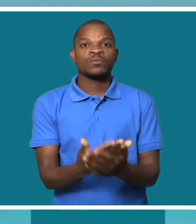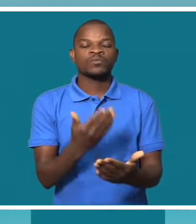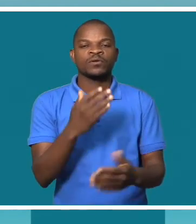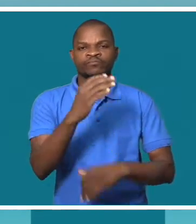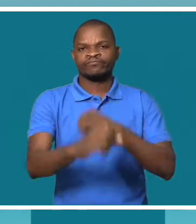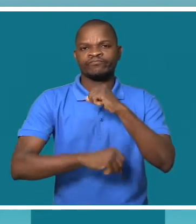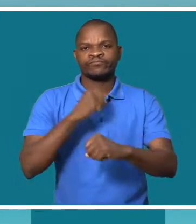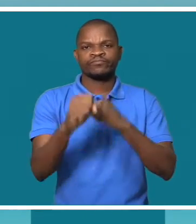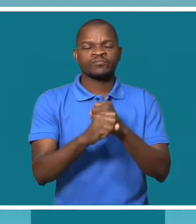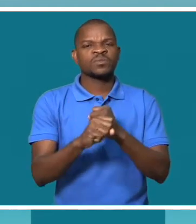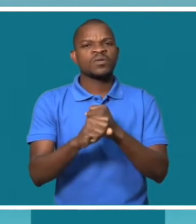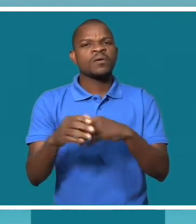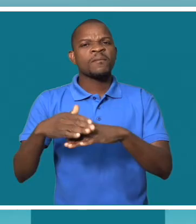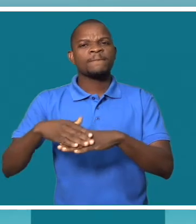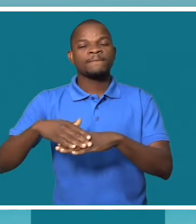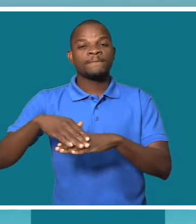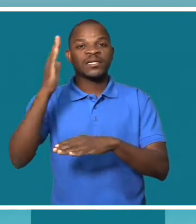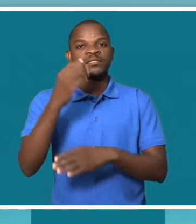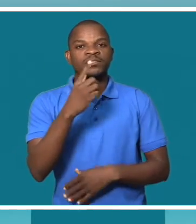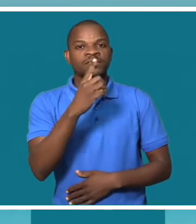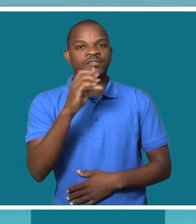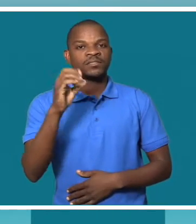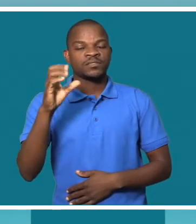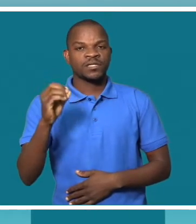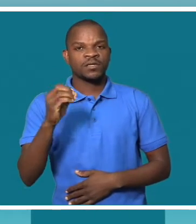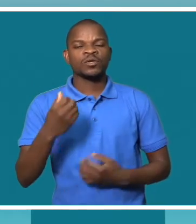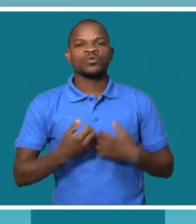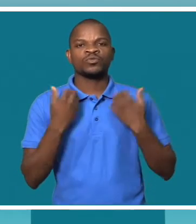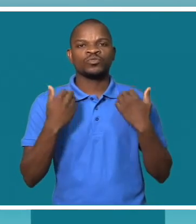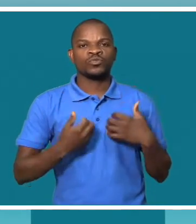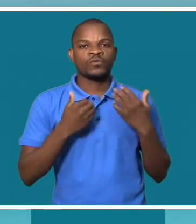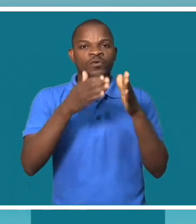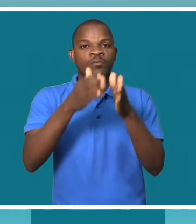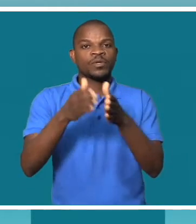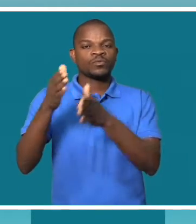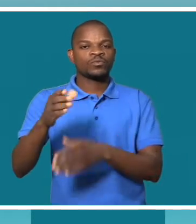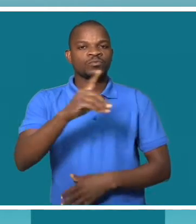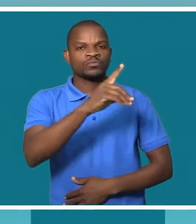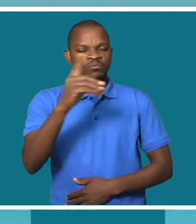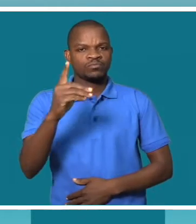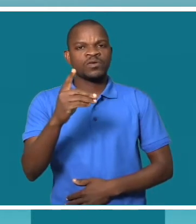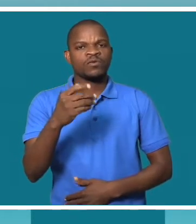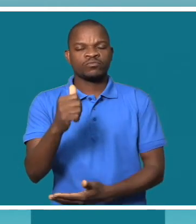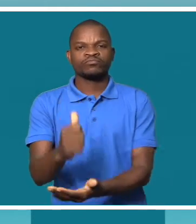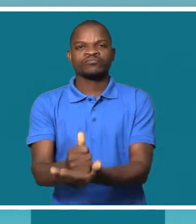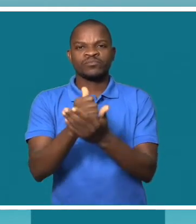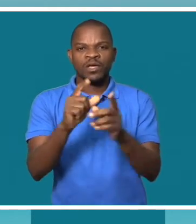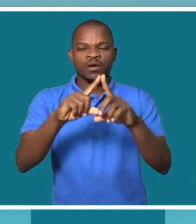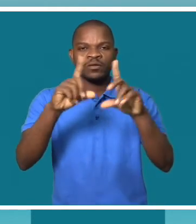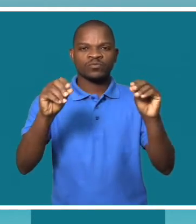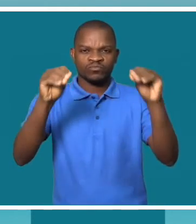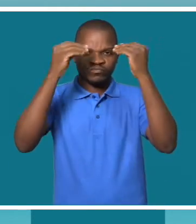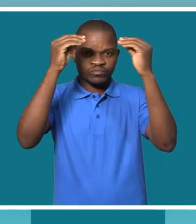ano, mais de 100 jovens com deficiência vão beneficiar de cursos profissionalizantes